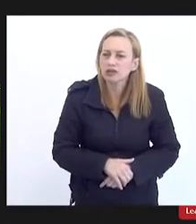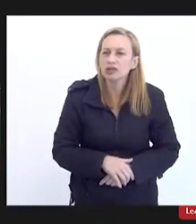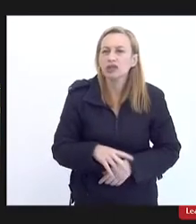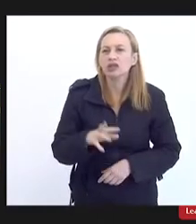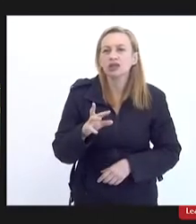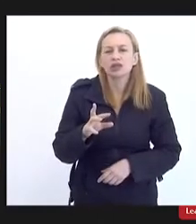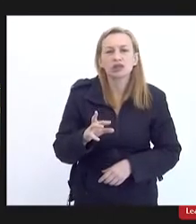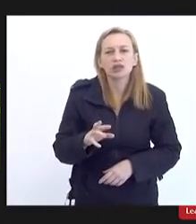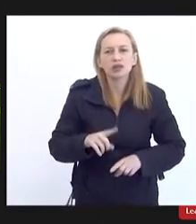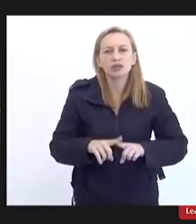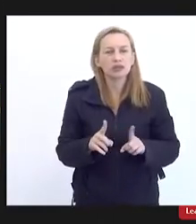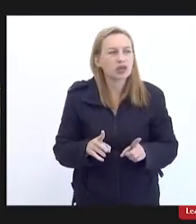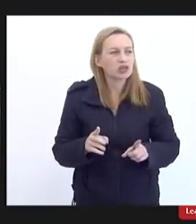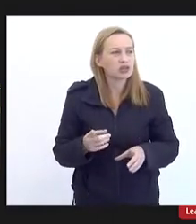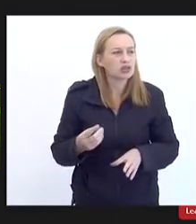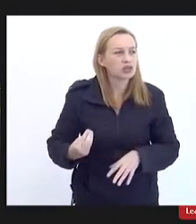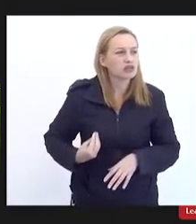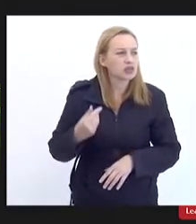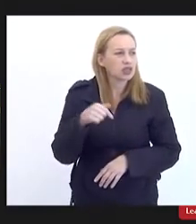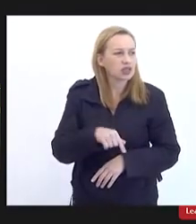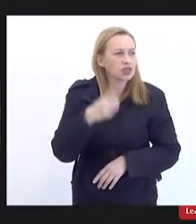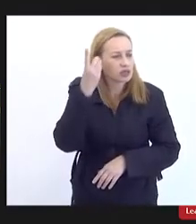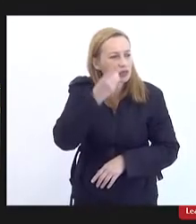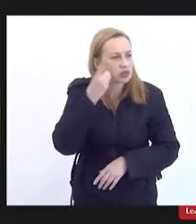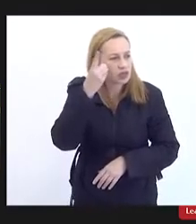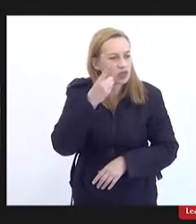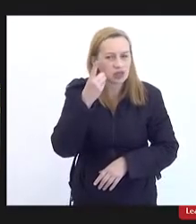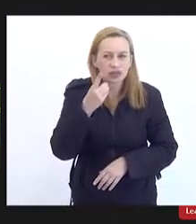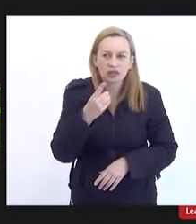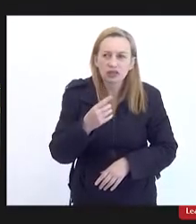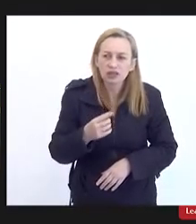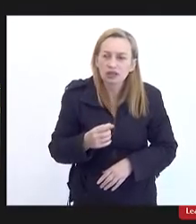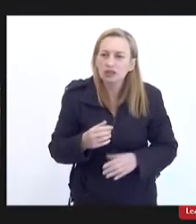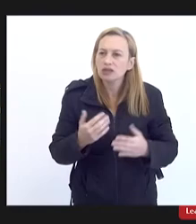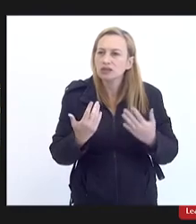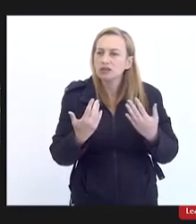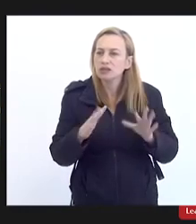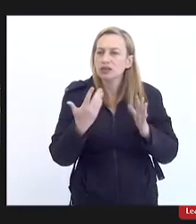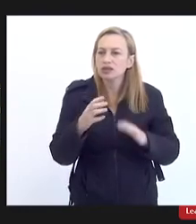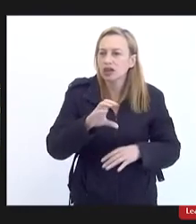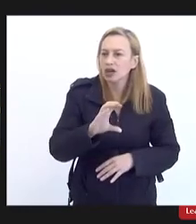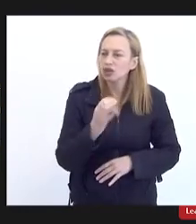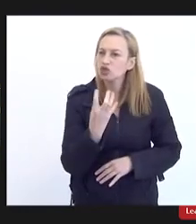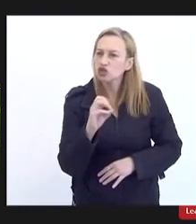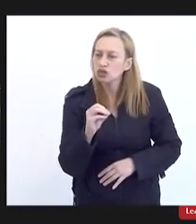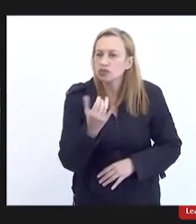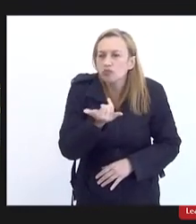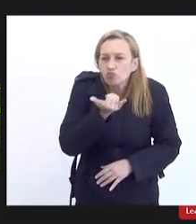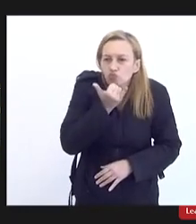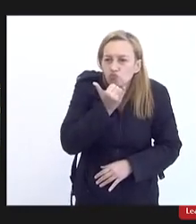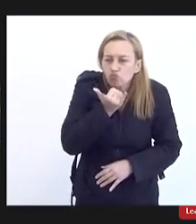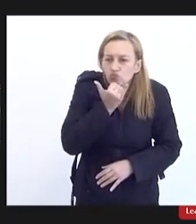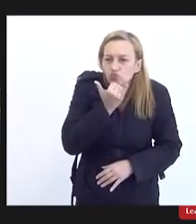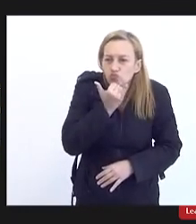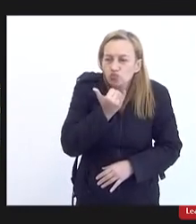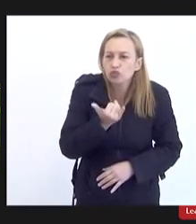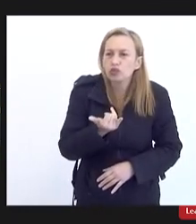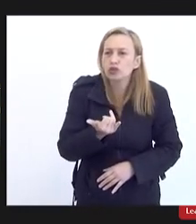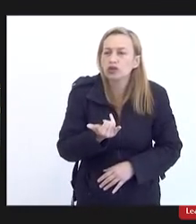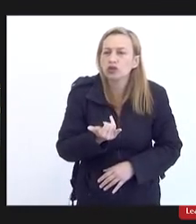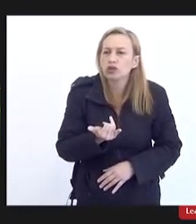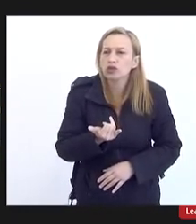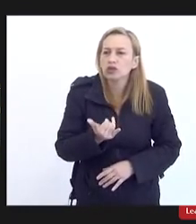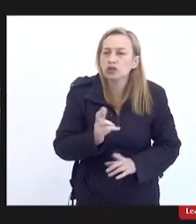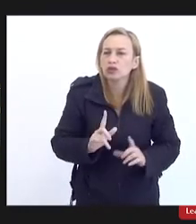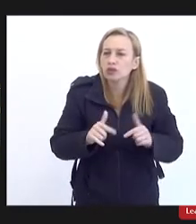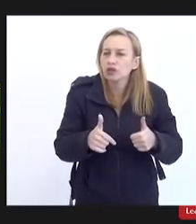mas o que me traz aqui deputadas e faço aqui dar uma saudação ao Chico desculpas a ele não pela